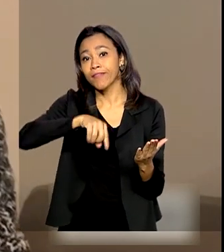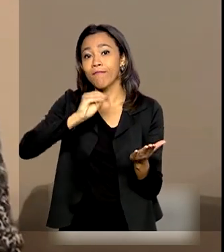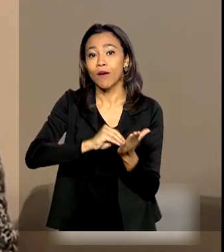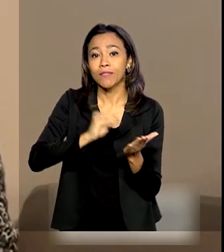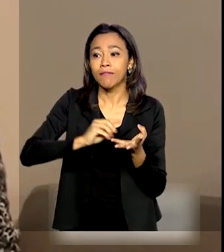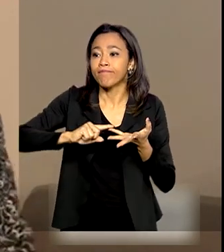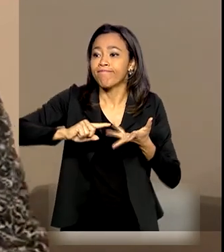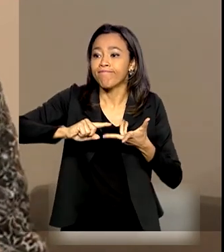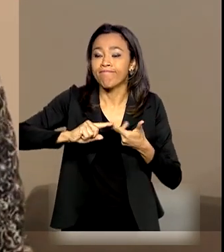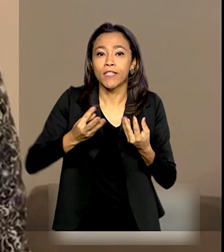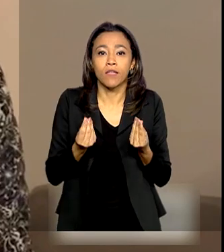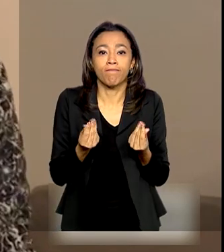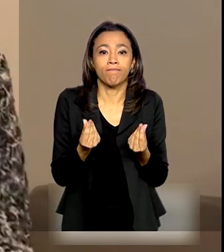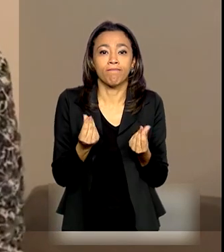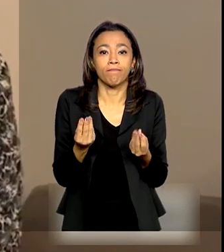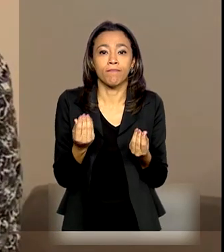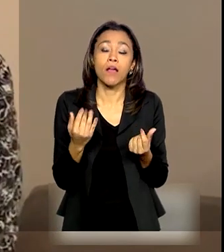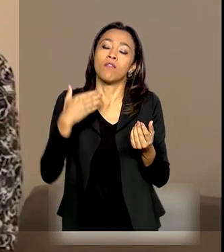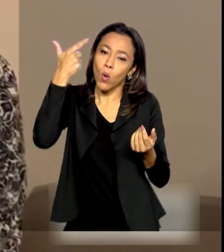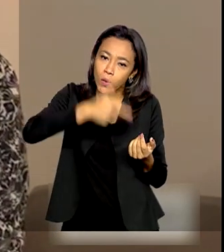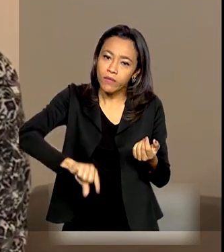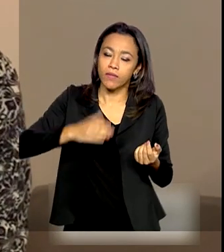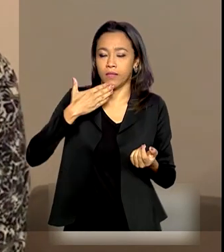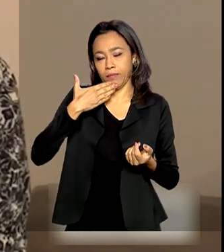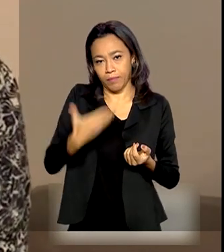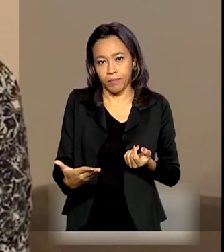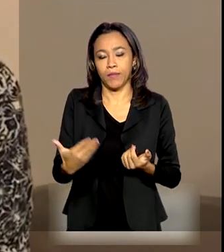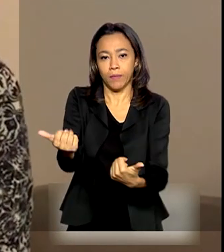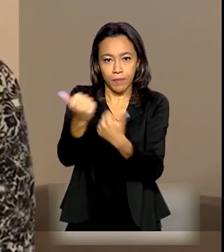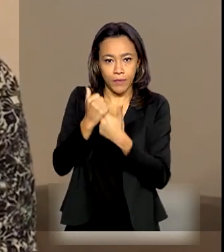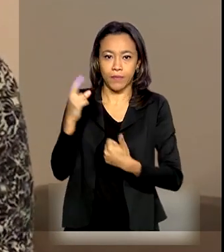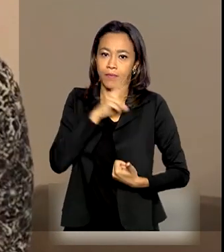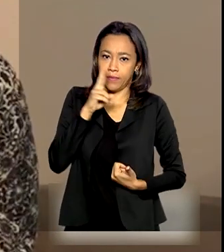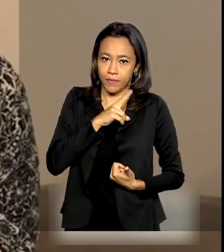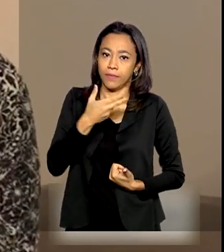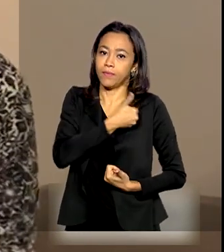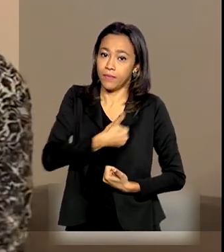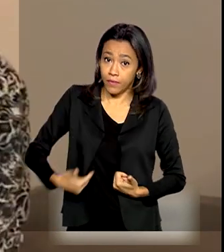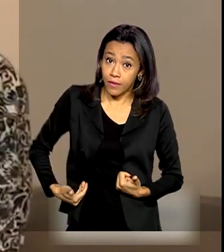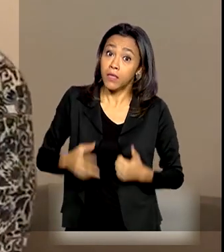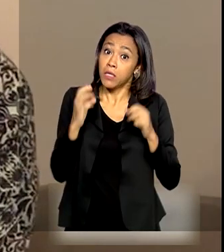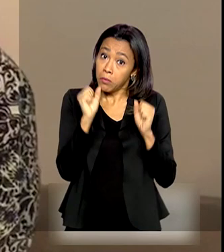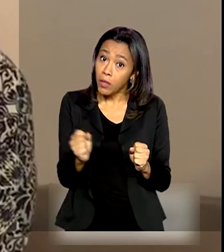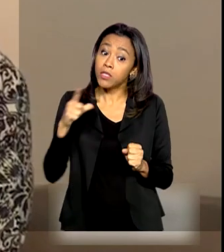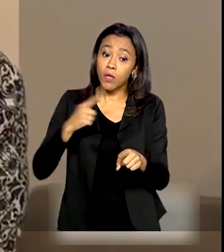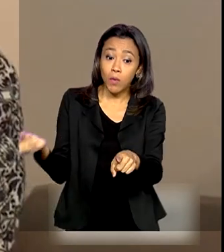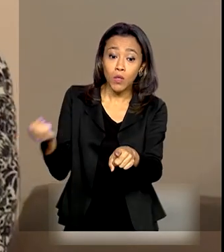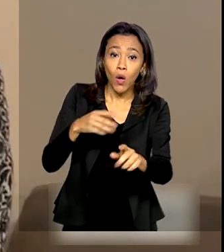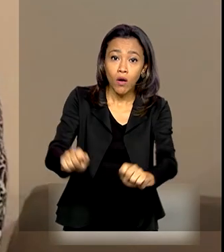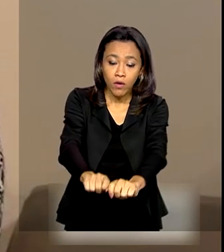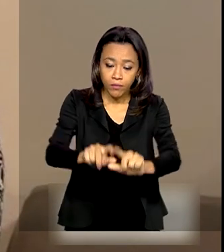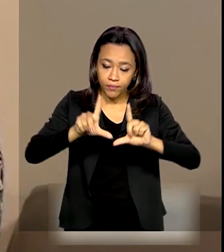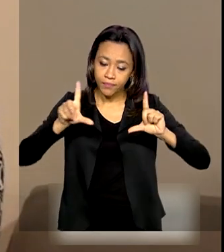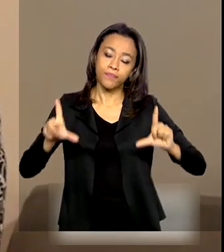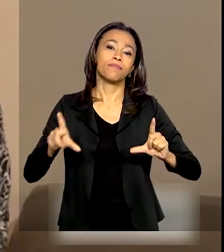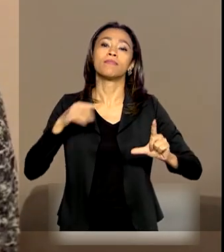e terão que refazer o pedido do auxílio. E agora podem contar com uma nova plataforma na